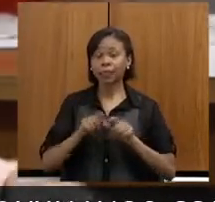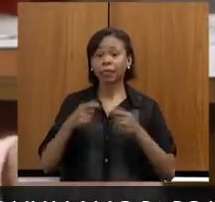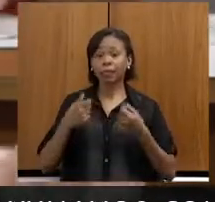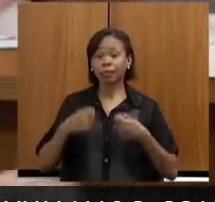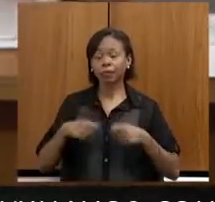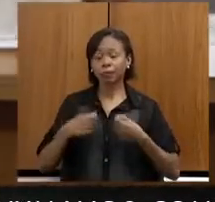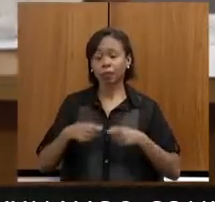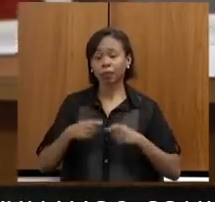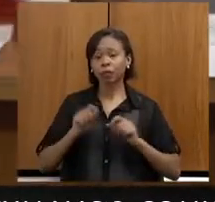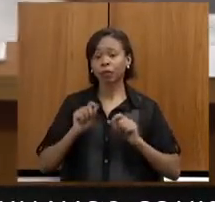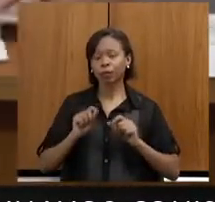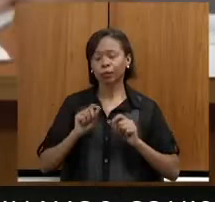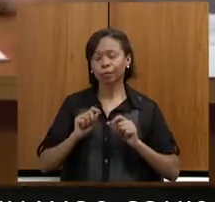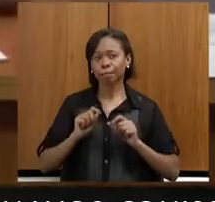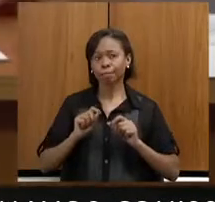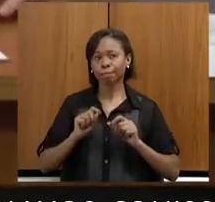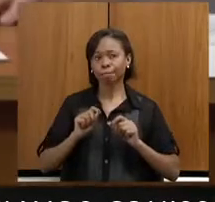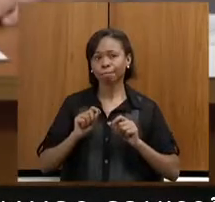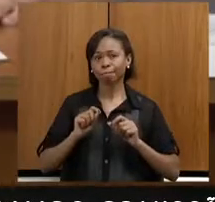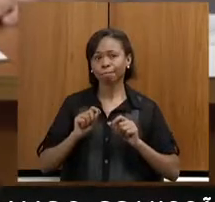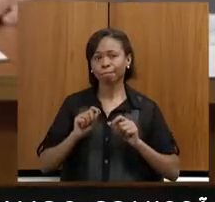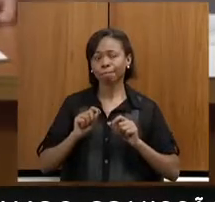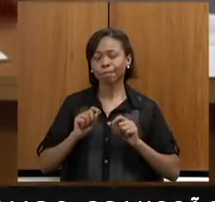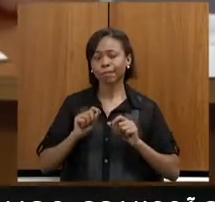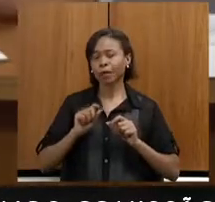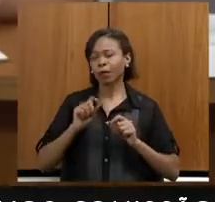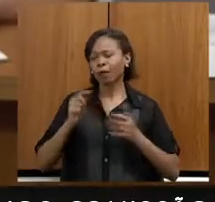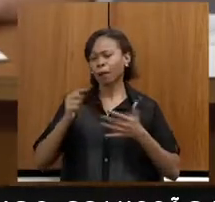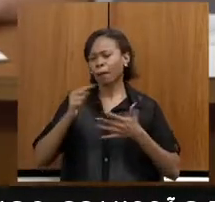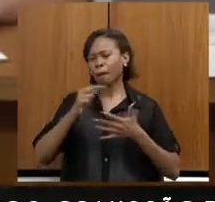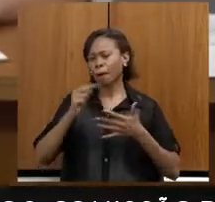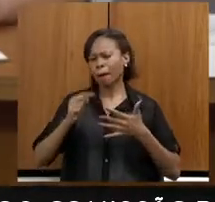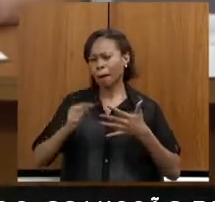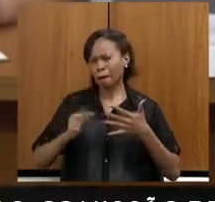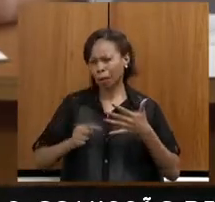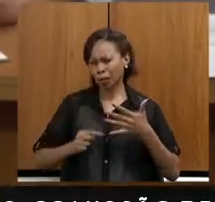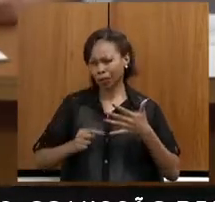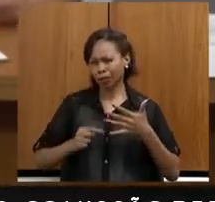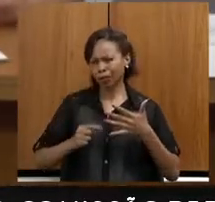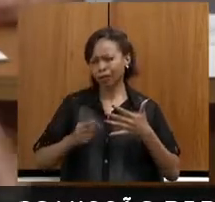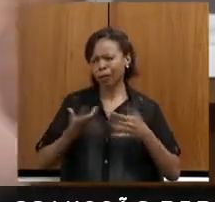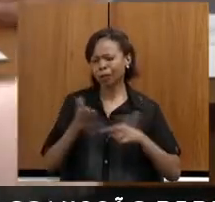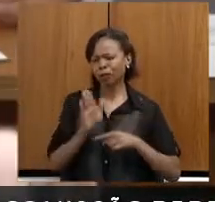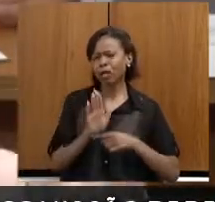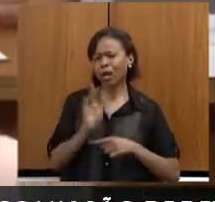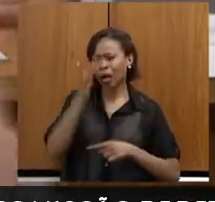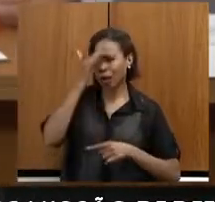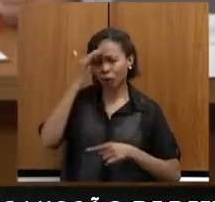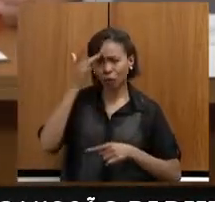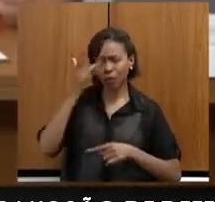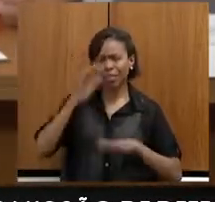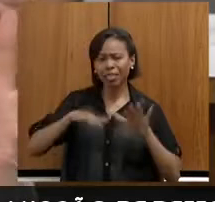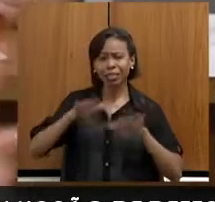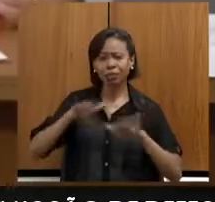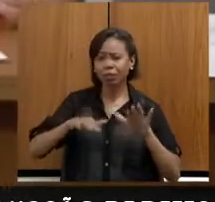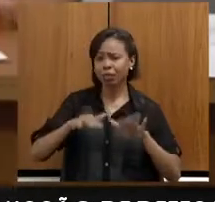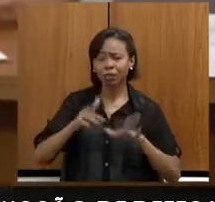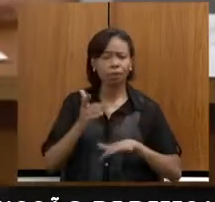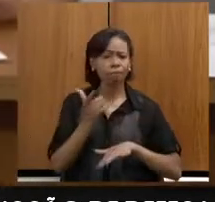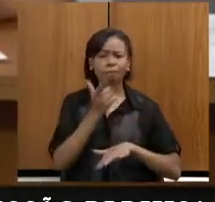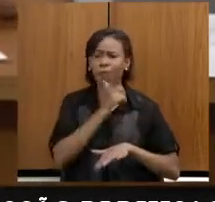várias questões para trazer essas pessoas também que não conseguem, às vezes, emprego nessas...